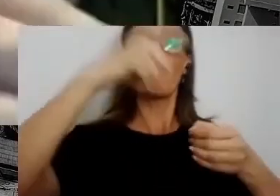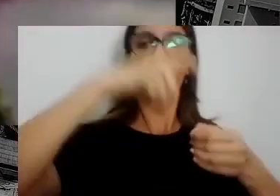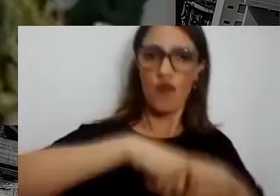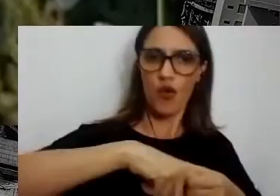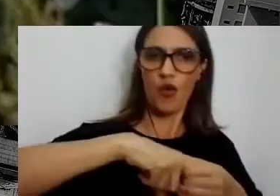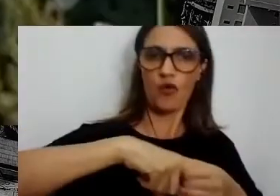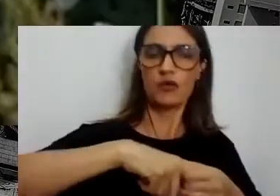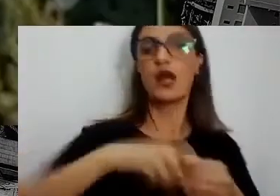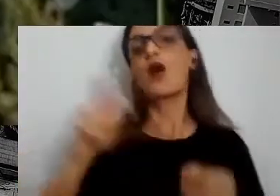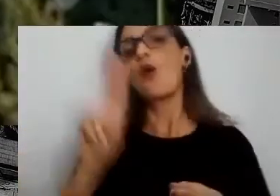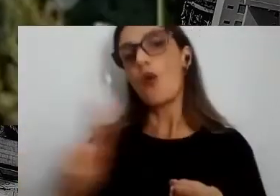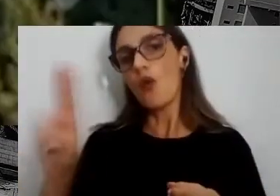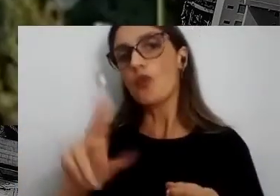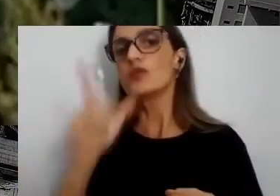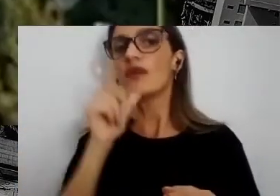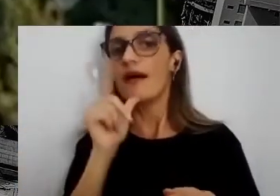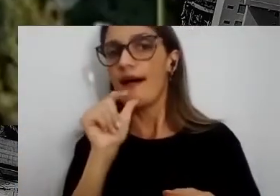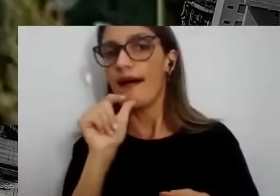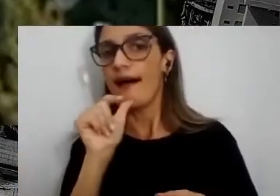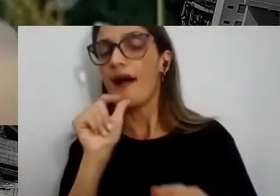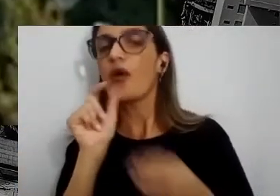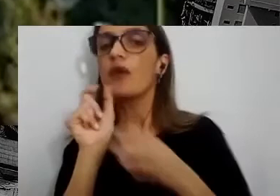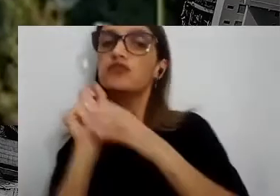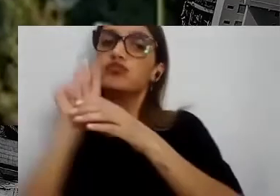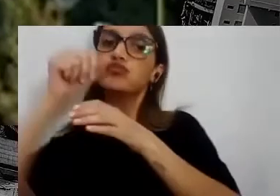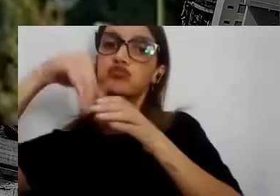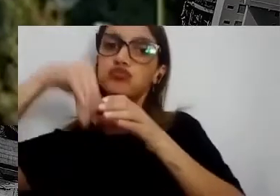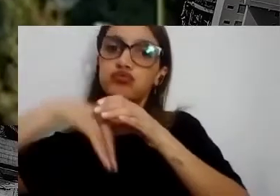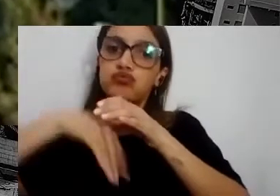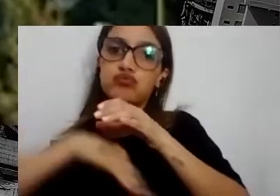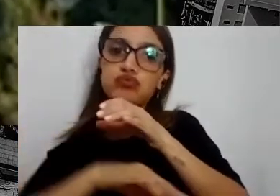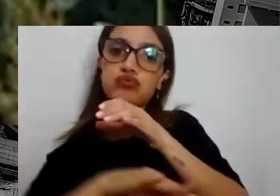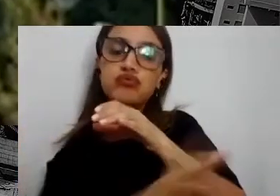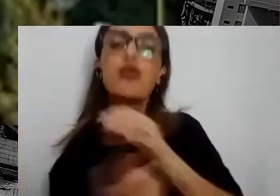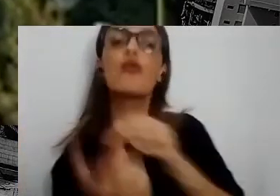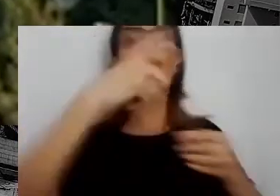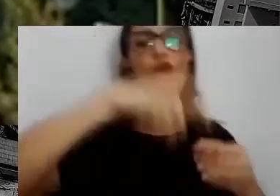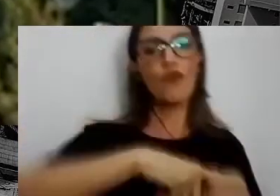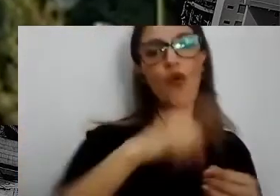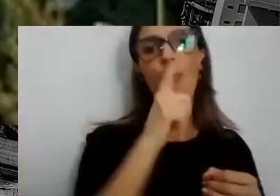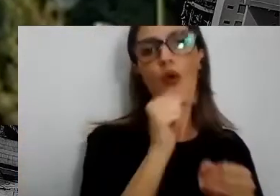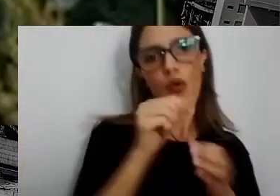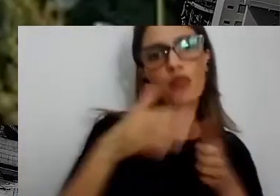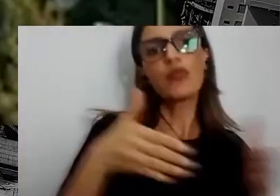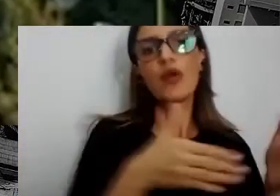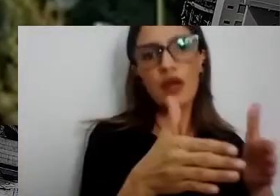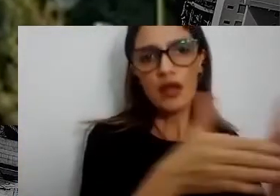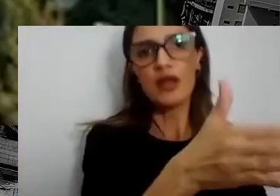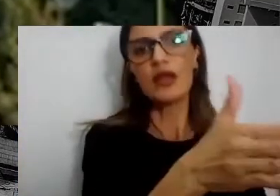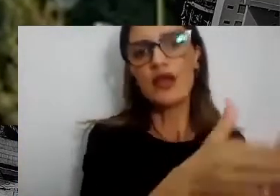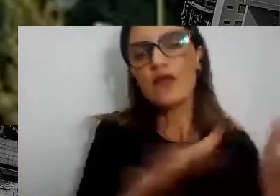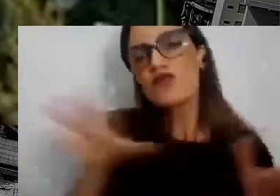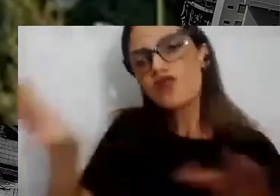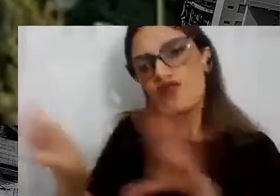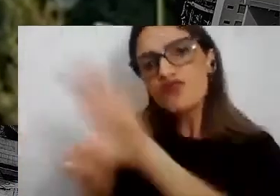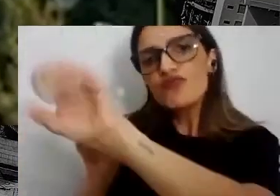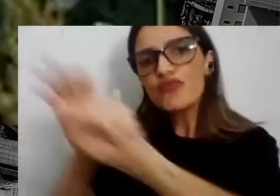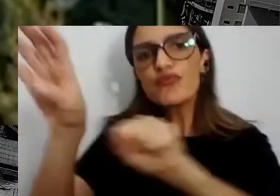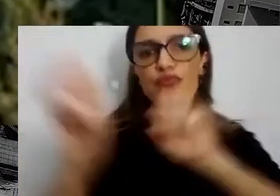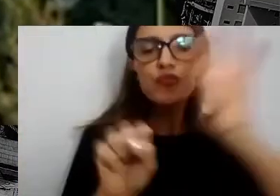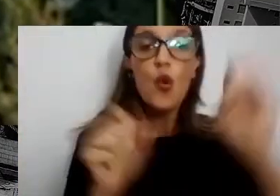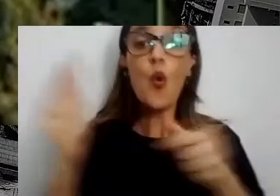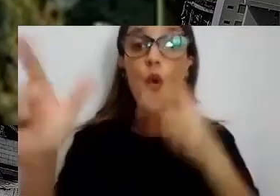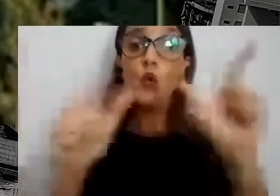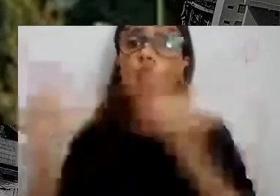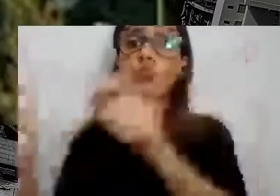usar mais uma vez esse efluente, evitando que outra atividade vá também captar a água de outras fontes hídricas. Então, por